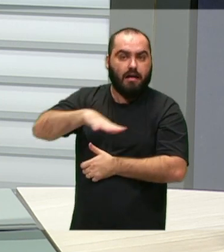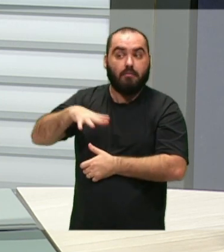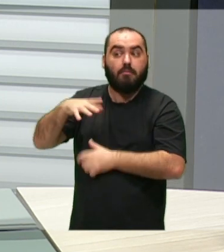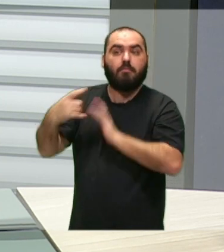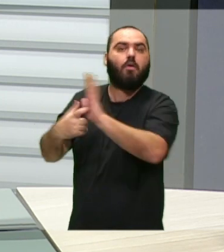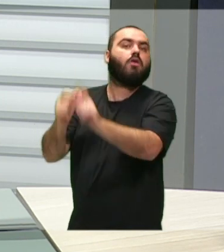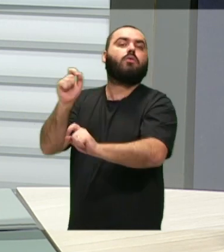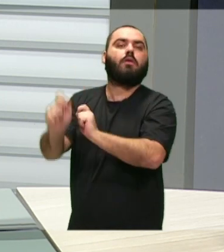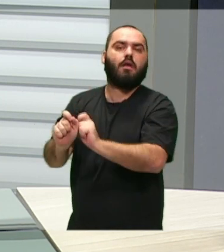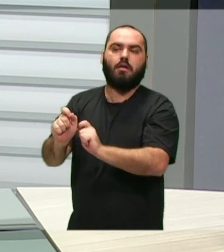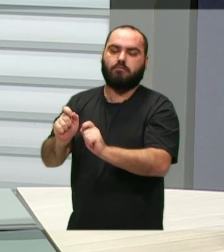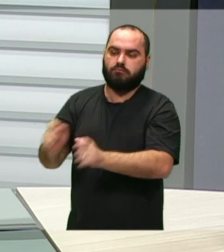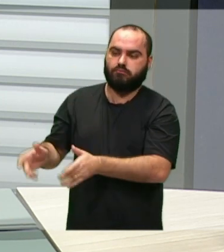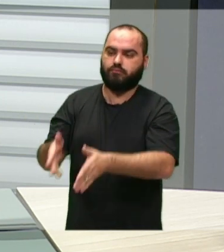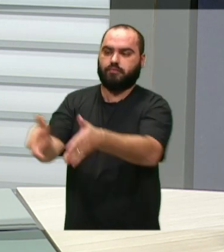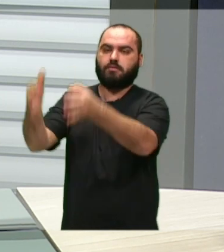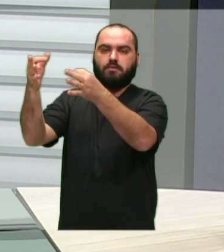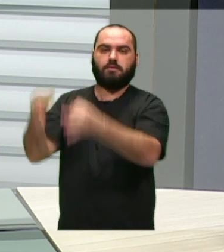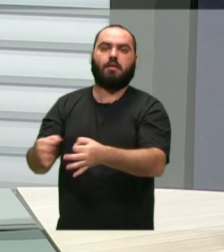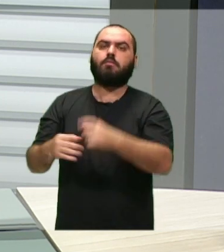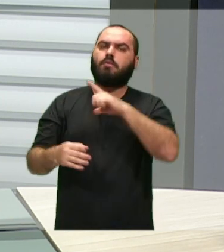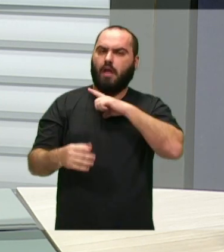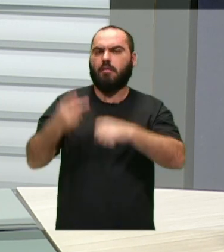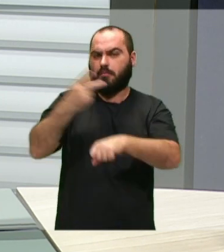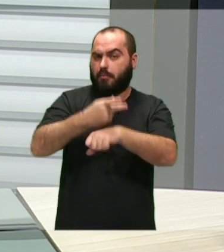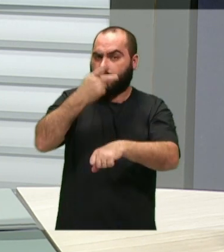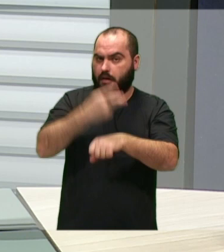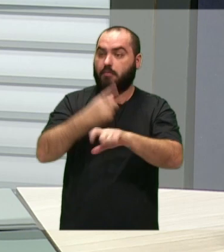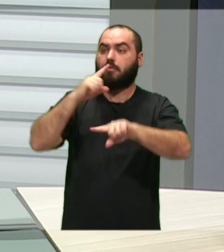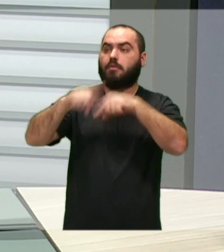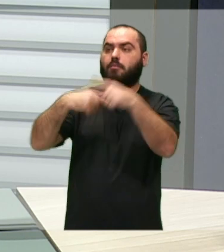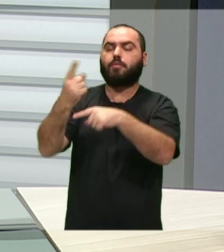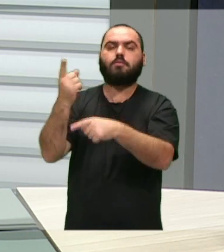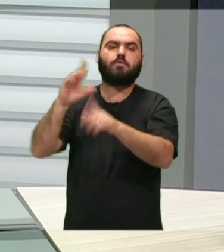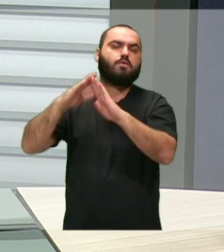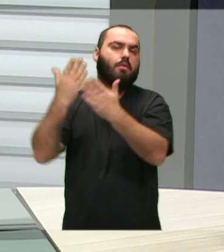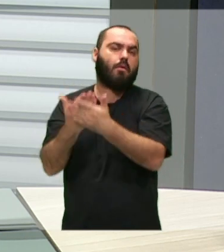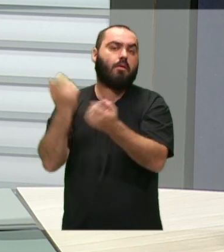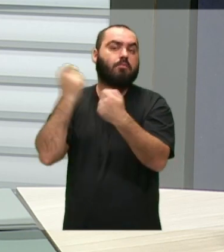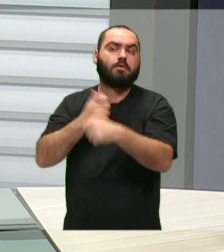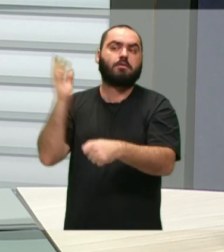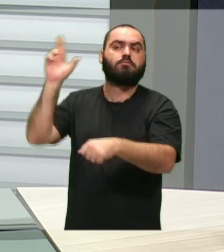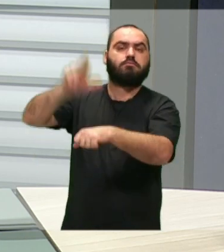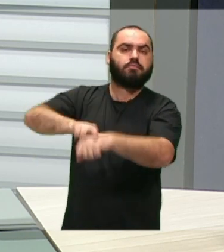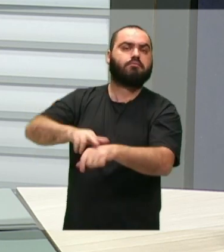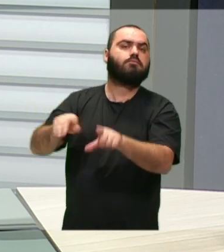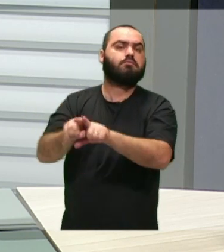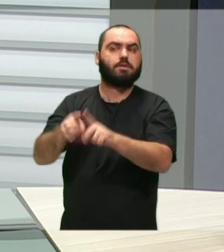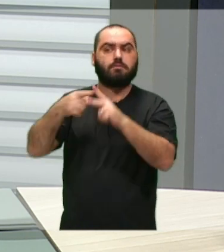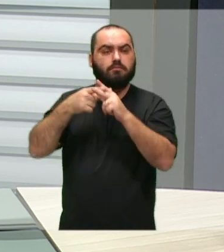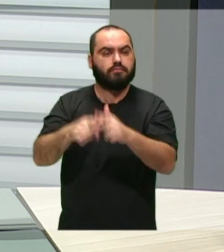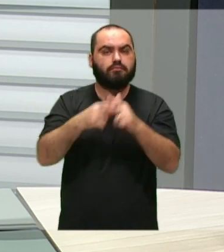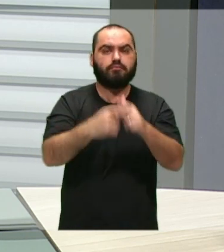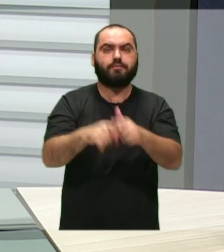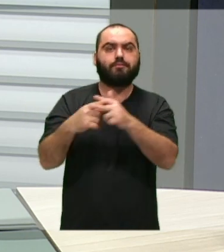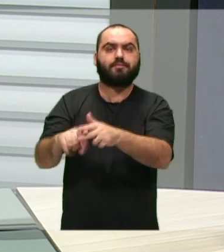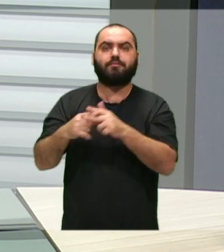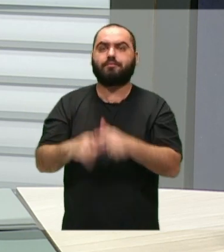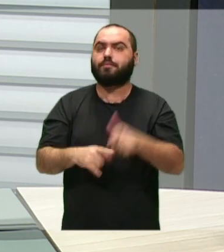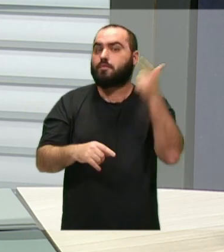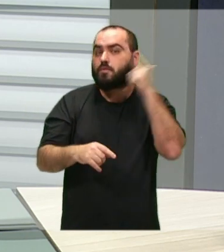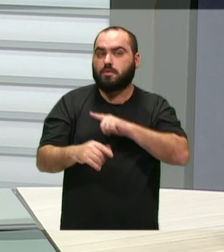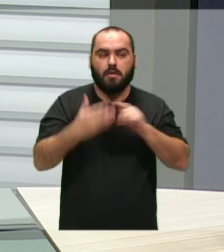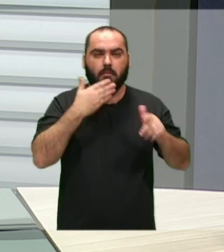certo, nós colocamos uma premiação para que também as escolas depois possam ser recompensadas, para poder fazer manutenção, para poder realizar